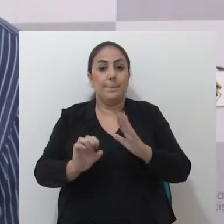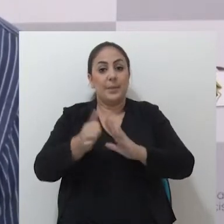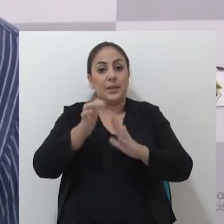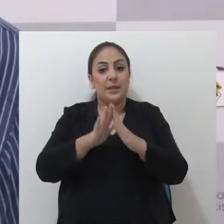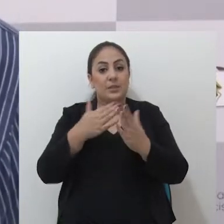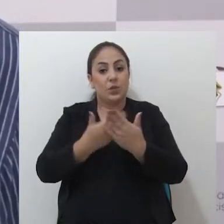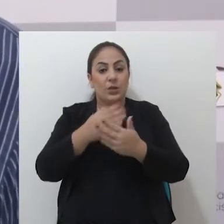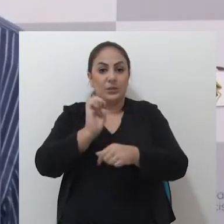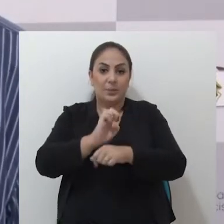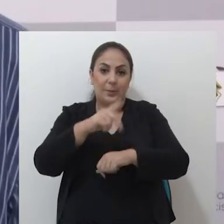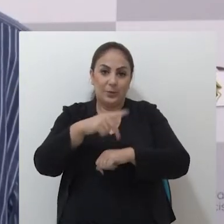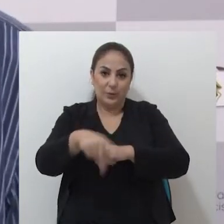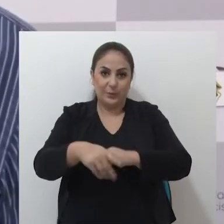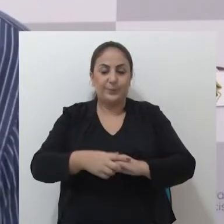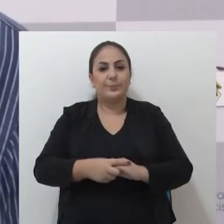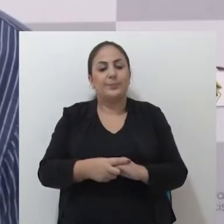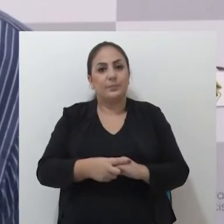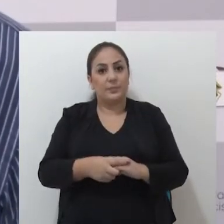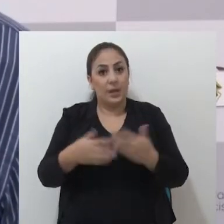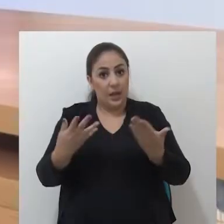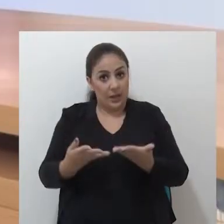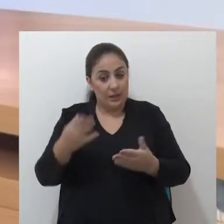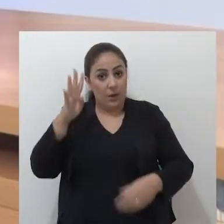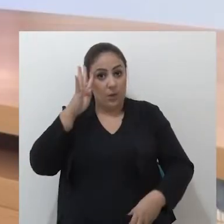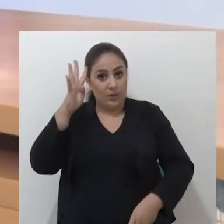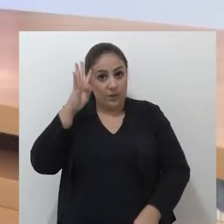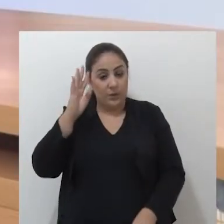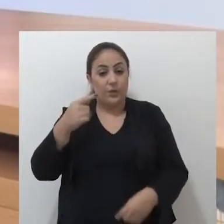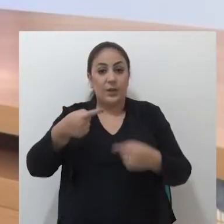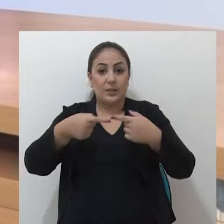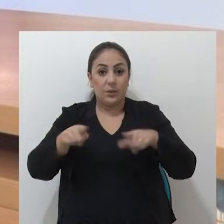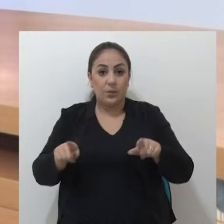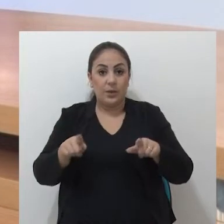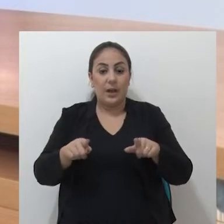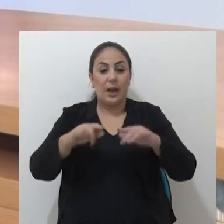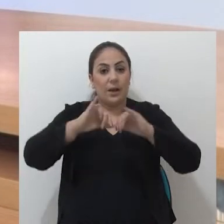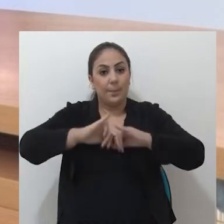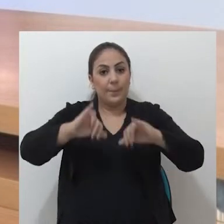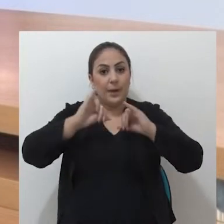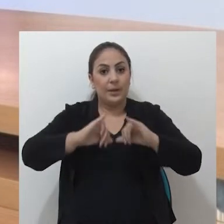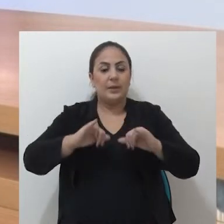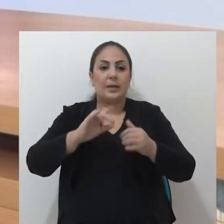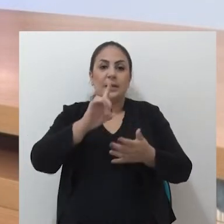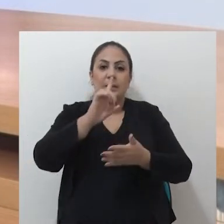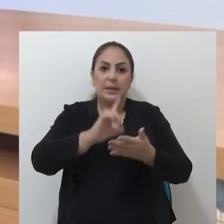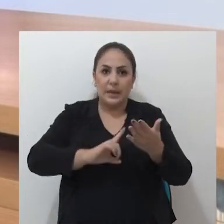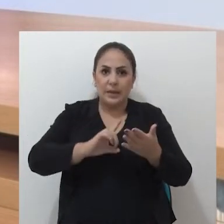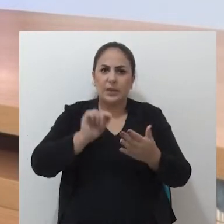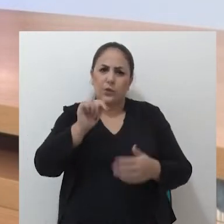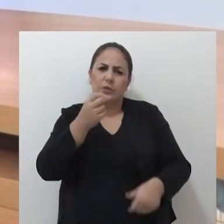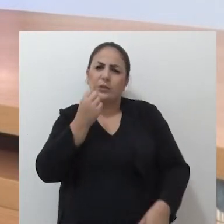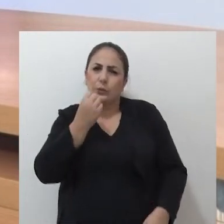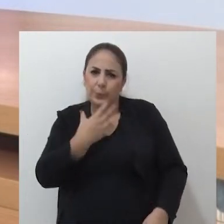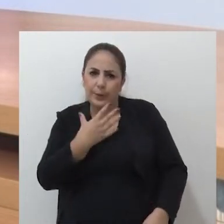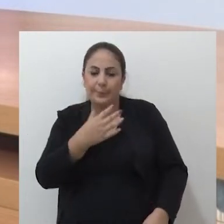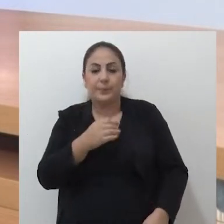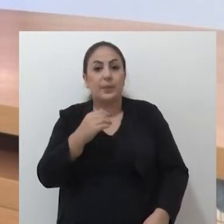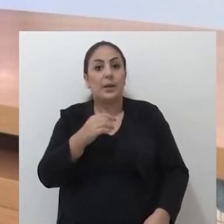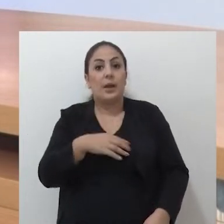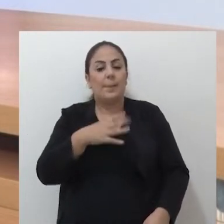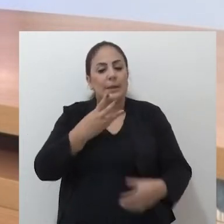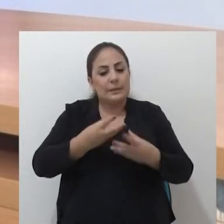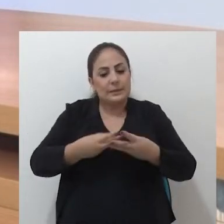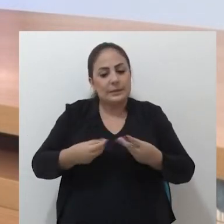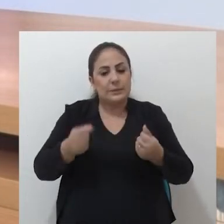livros à primeira escola estadual do Epoço Fundo. Nesta quarta-feira será lançada a campanha Declare que você é do